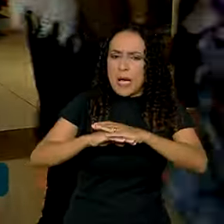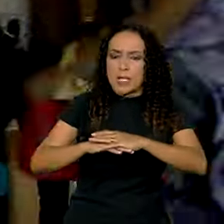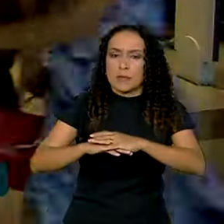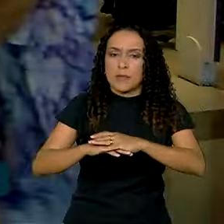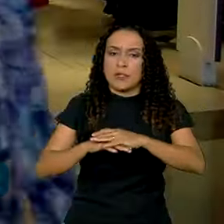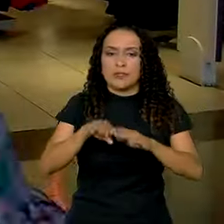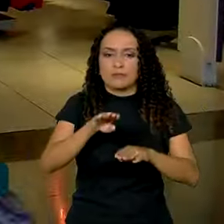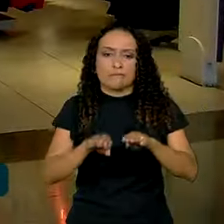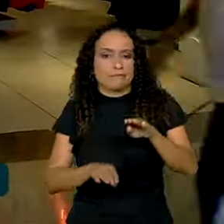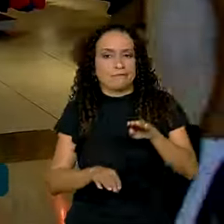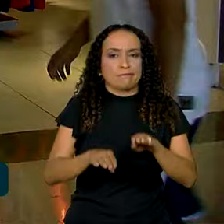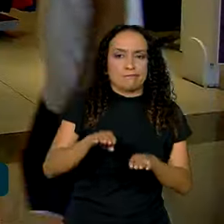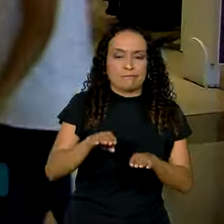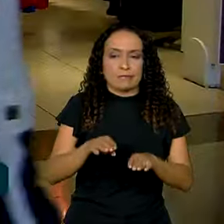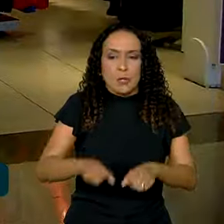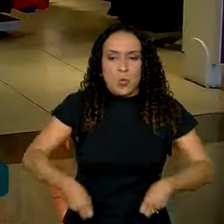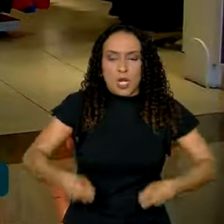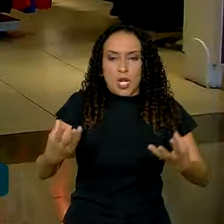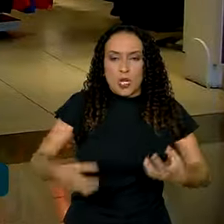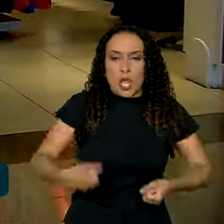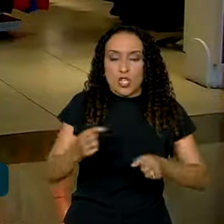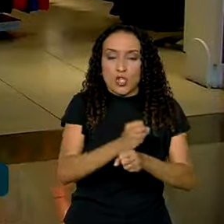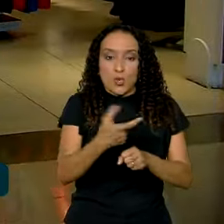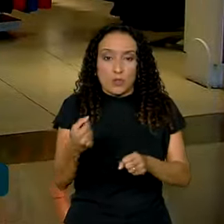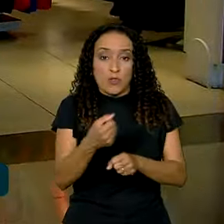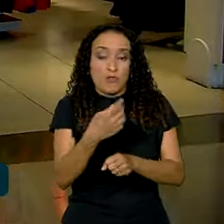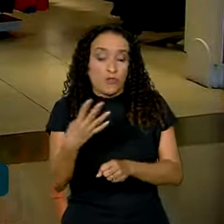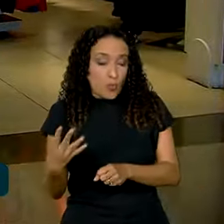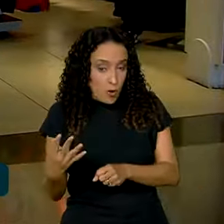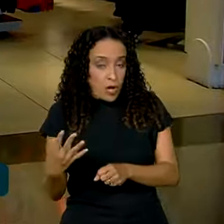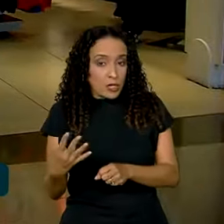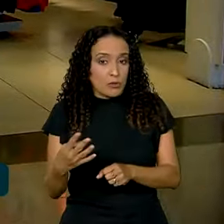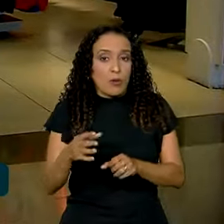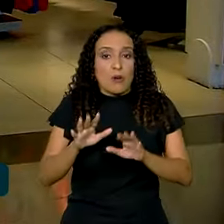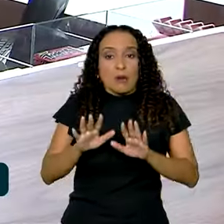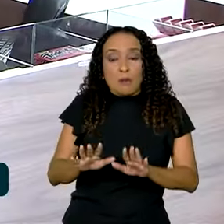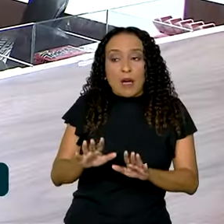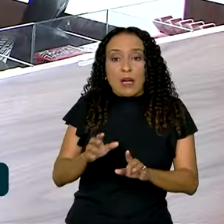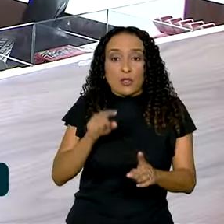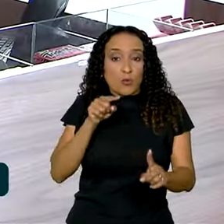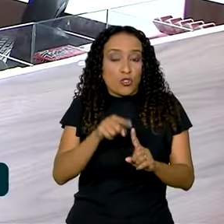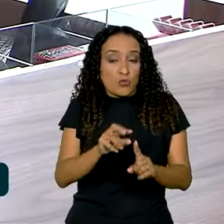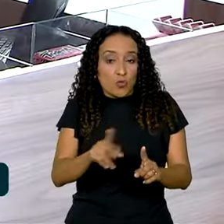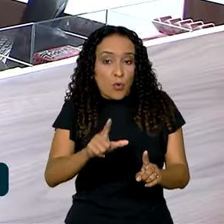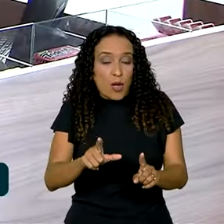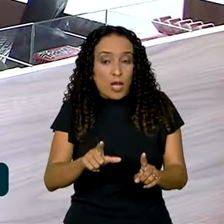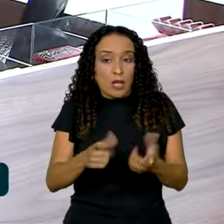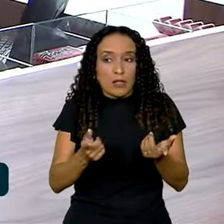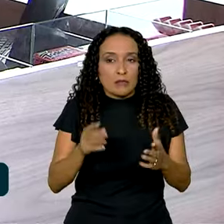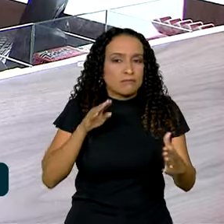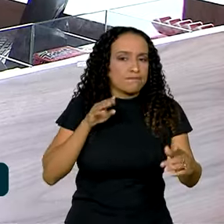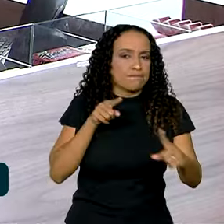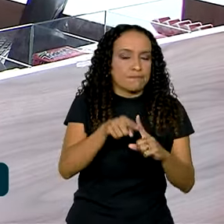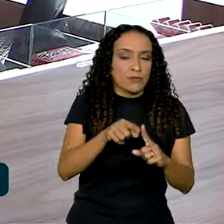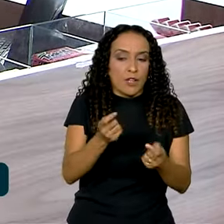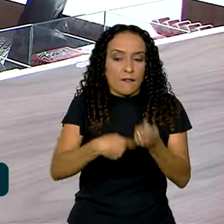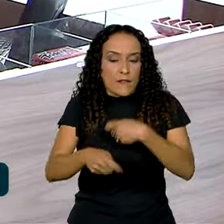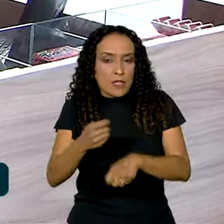desequilíbrio nos gastos em 2024, sem que o objetivo da meta fiscal seja